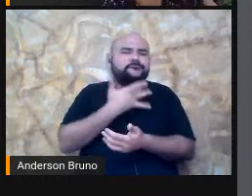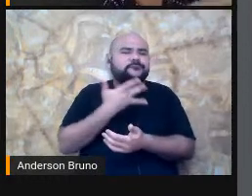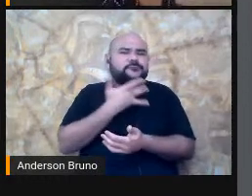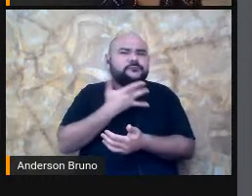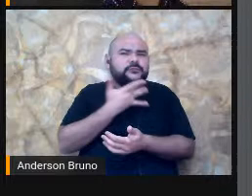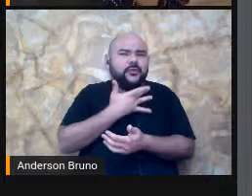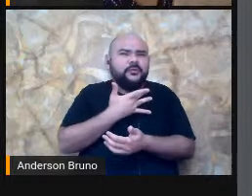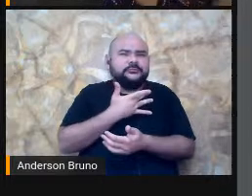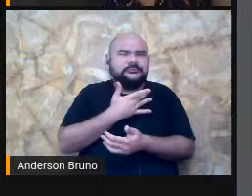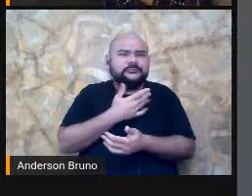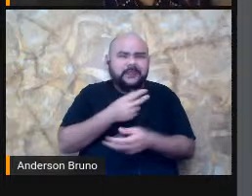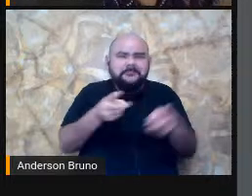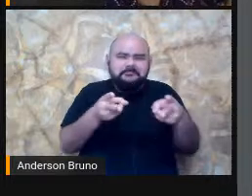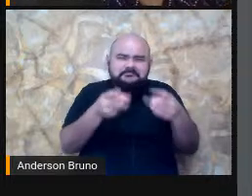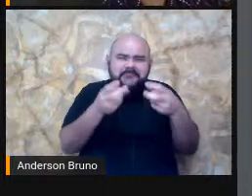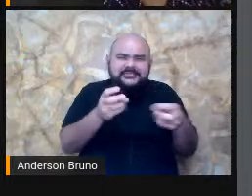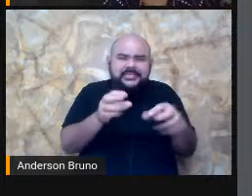isso